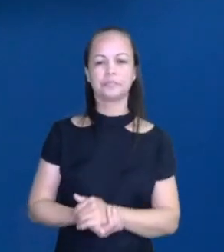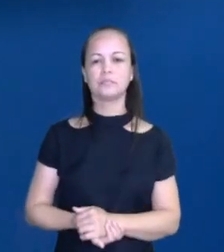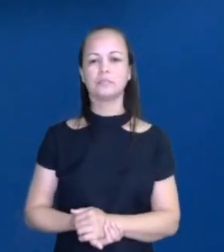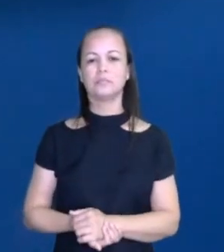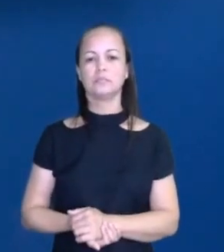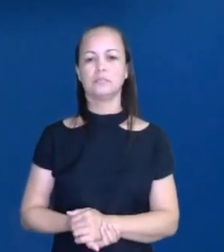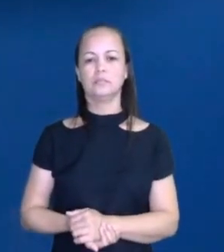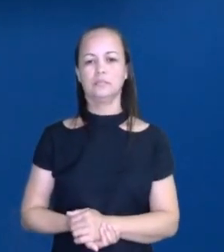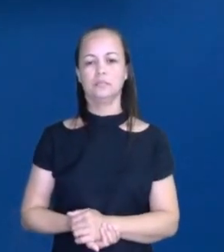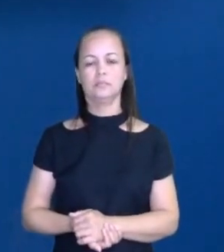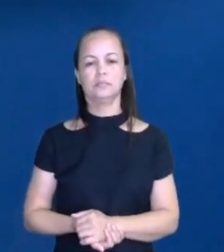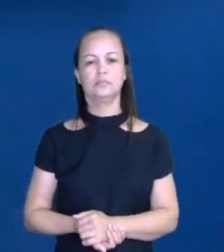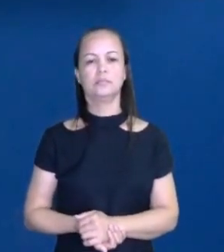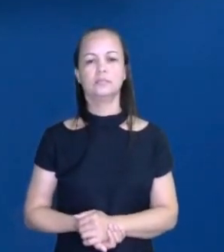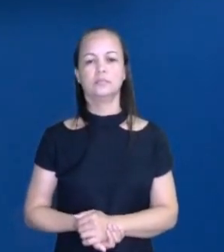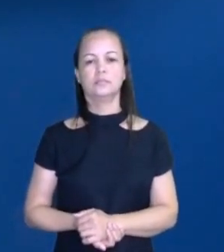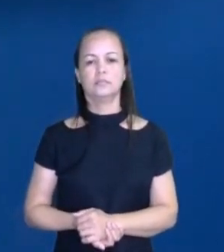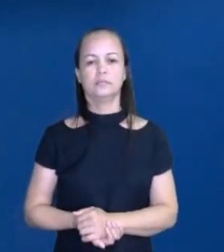Bom,